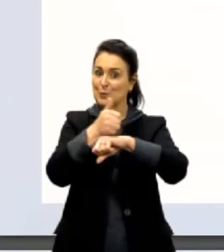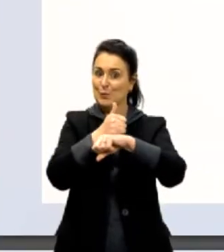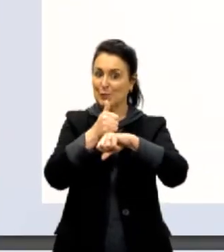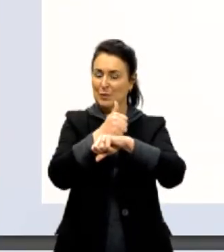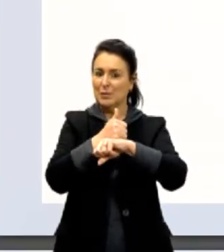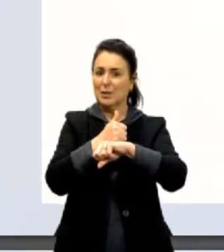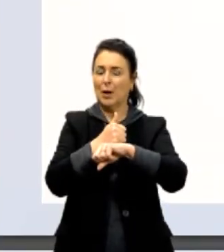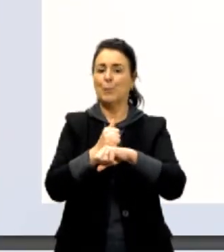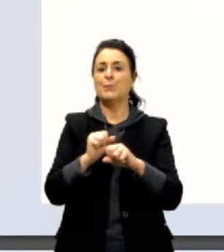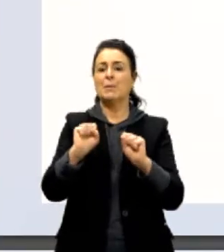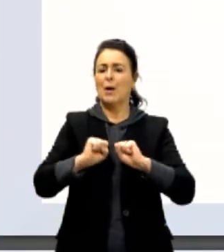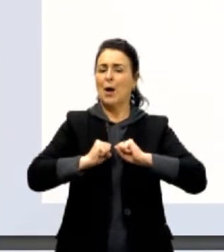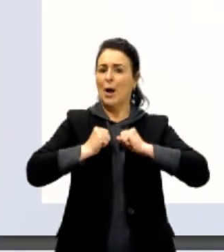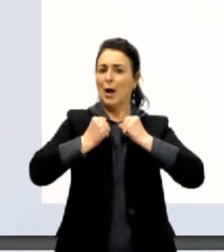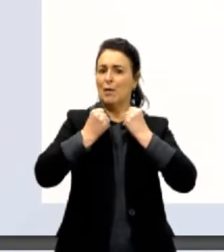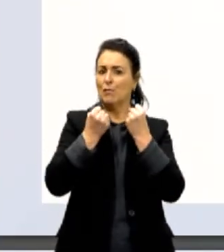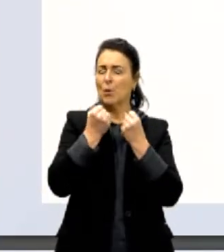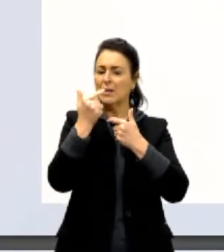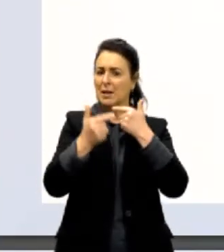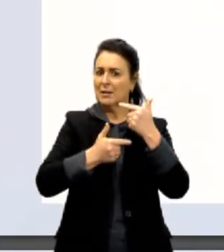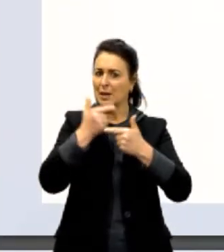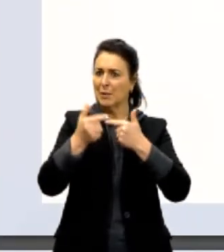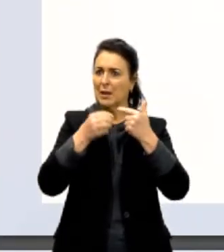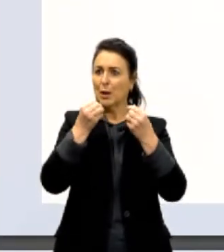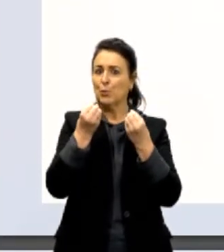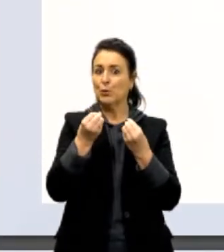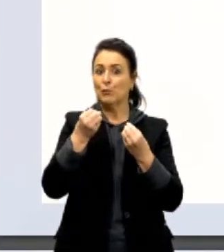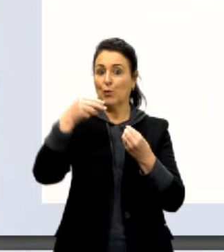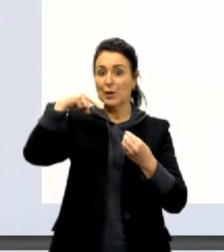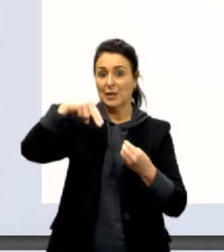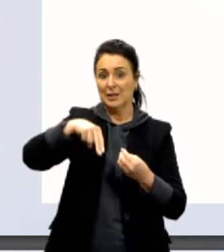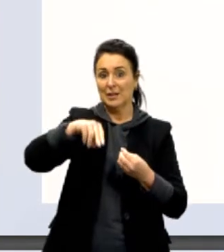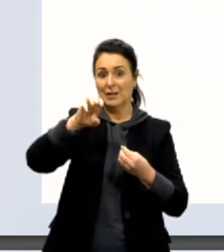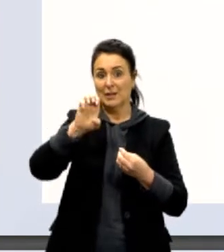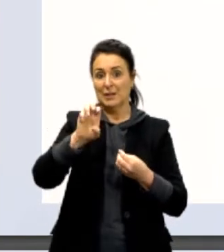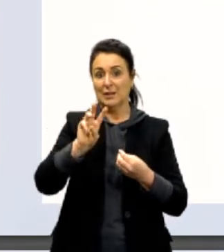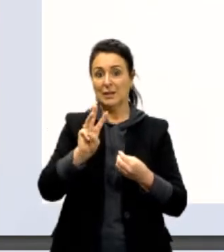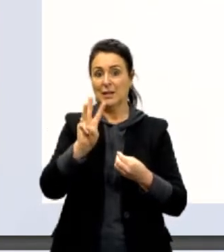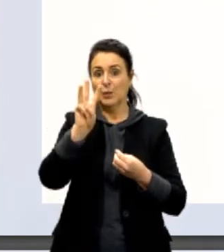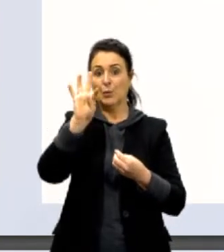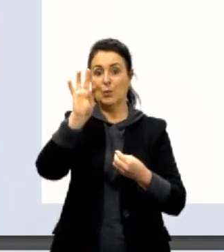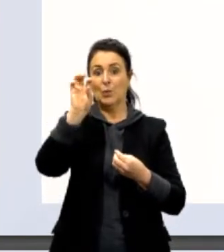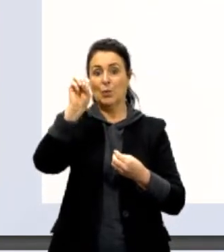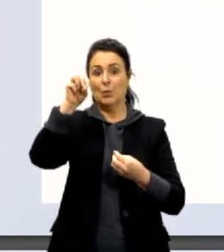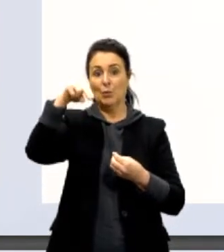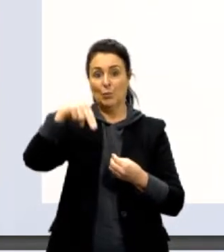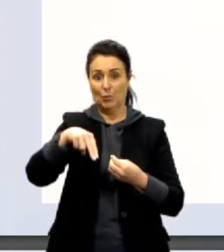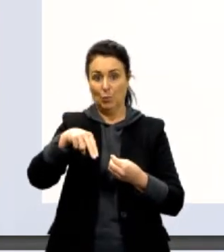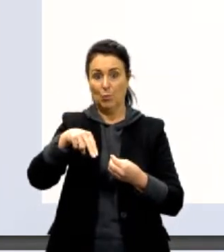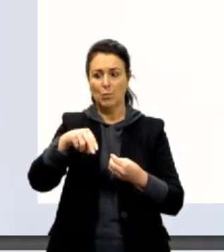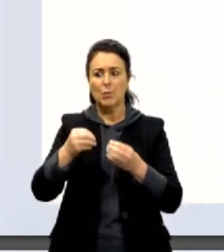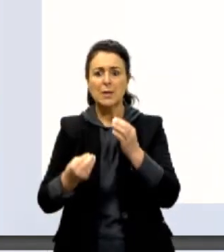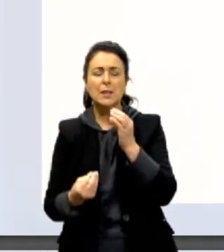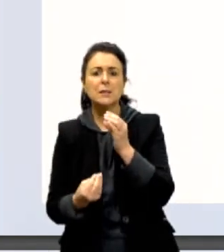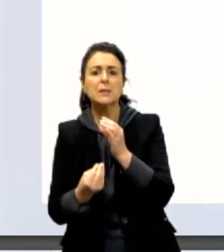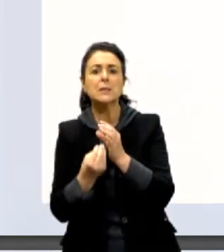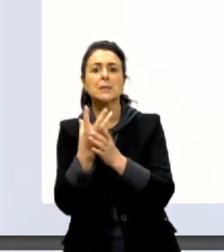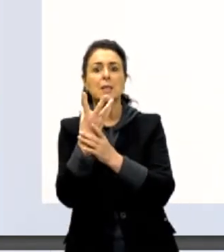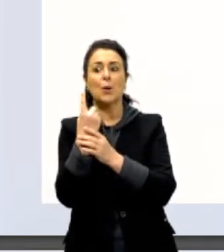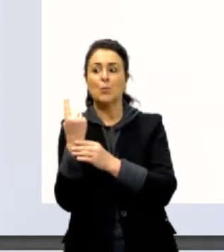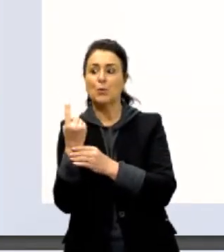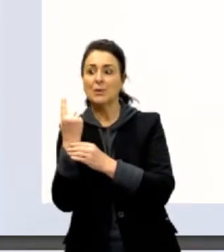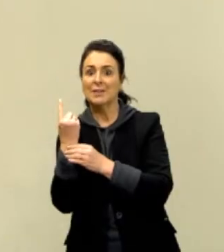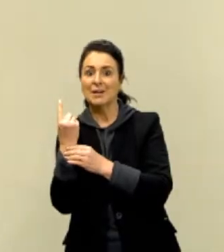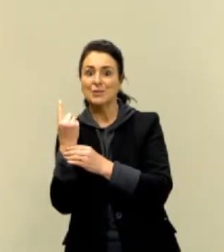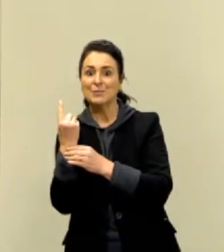caso da força, um físico que trabalhou bastante com isso foi o Newton. Então, eles inventam ali uma unidade chamada Newton. E essa tu